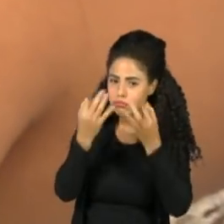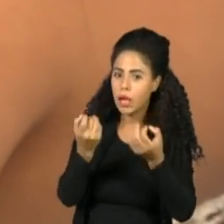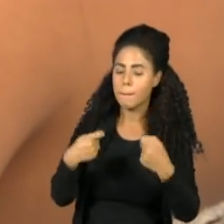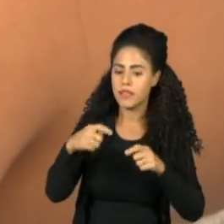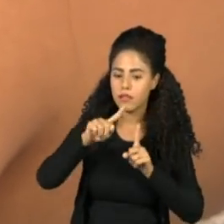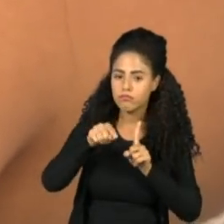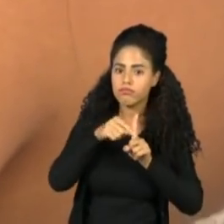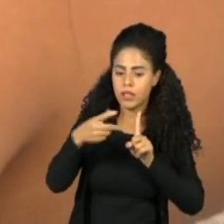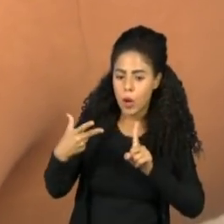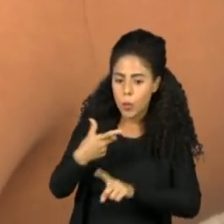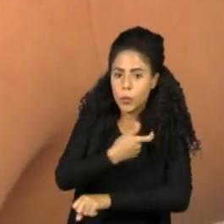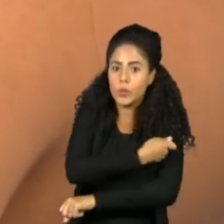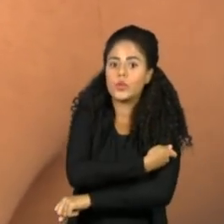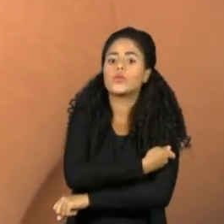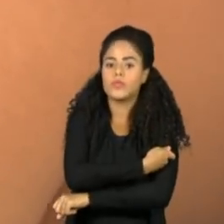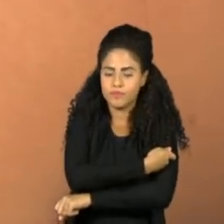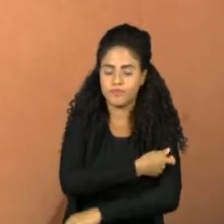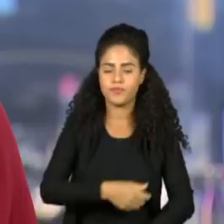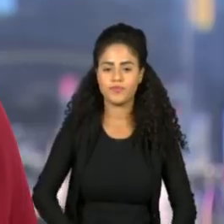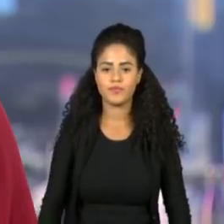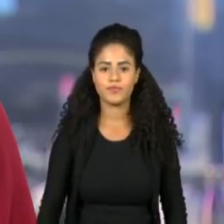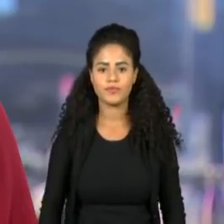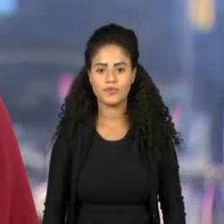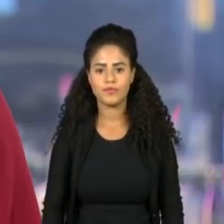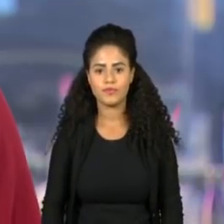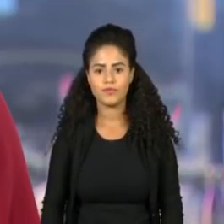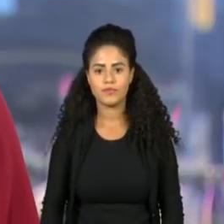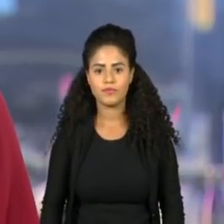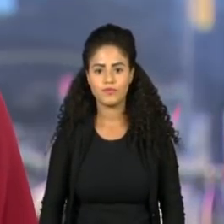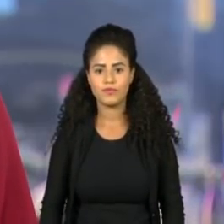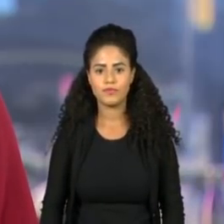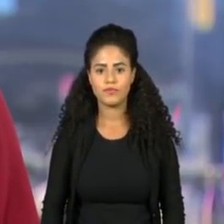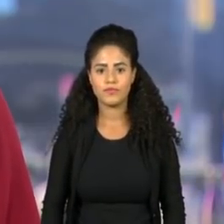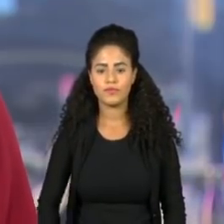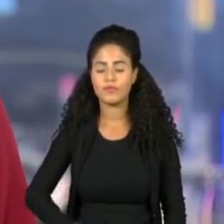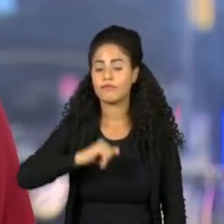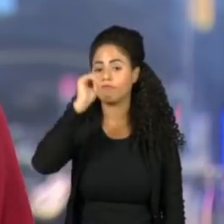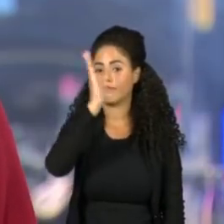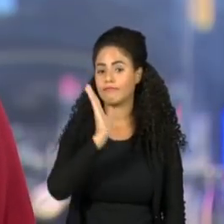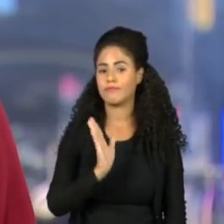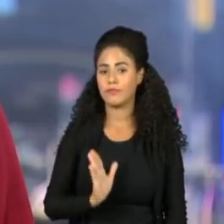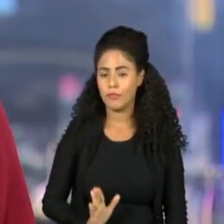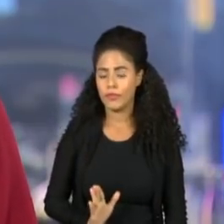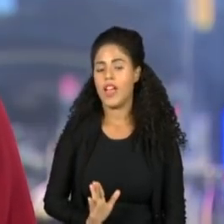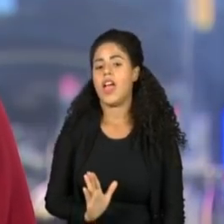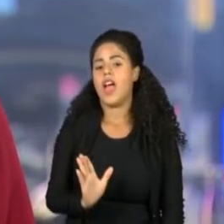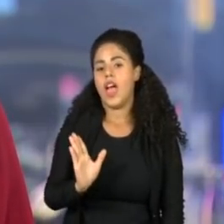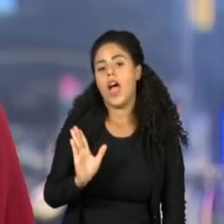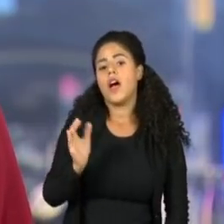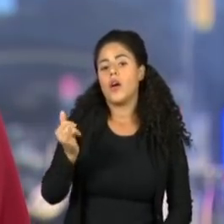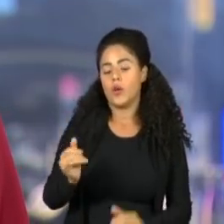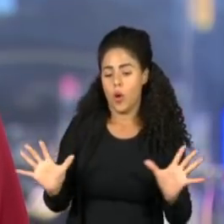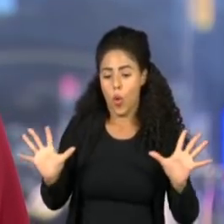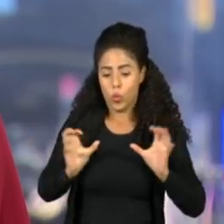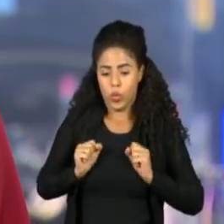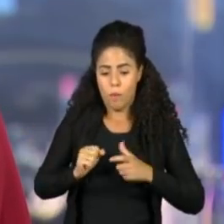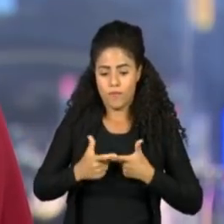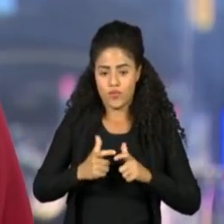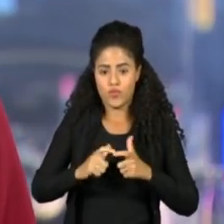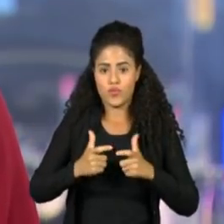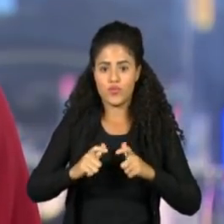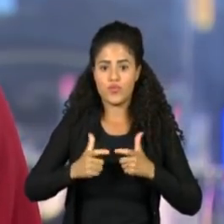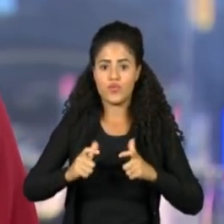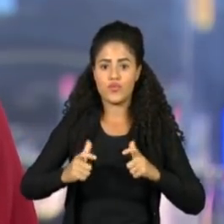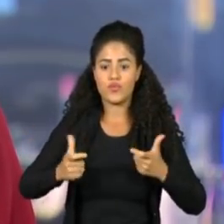também tomem a dose de reforço. O Brasil registra a maior taxa de transmissão da Covid-19